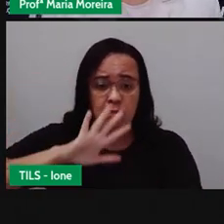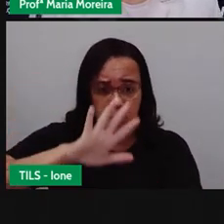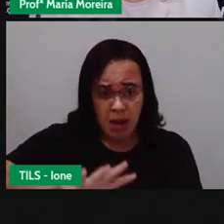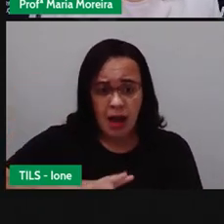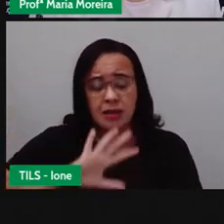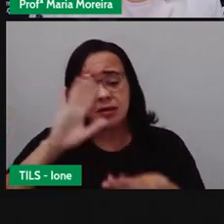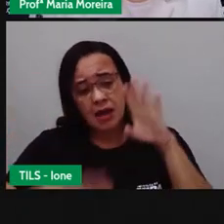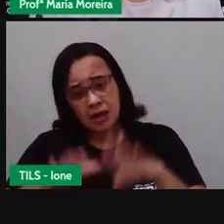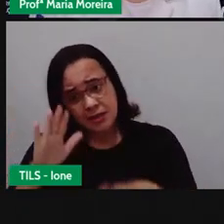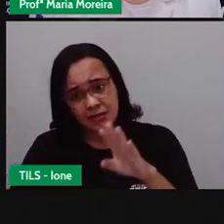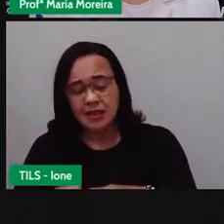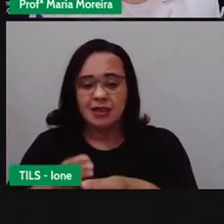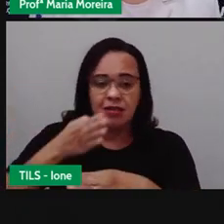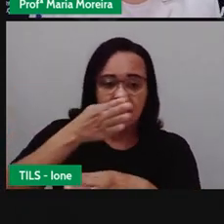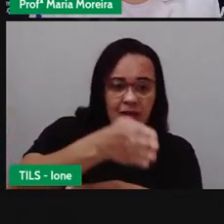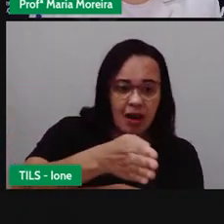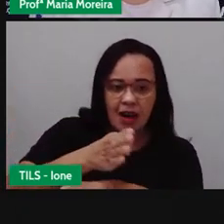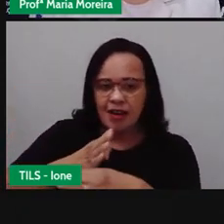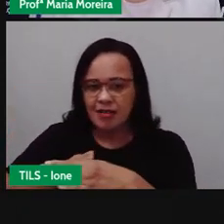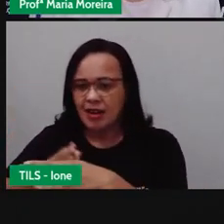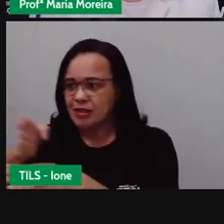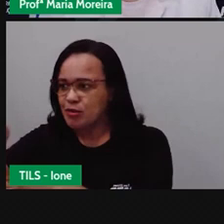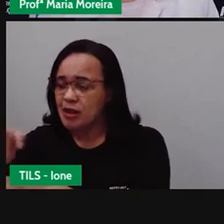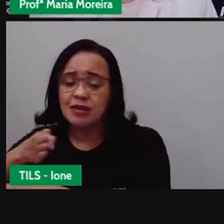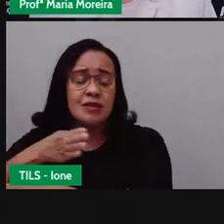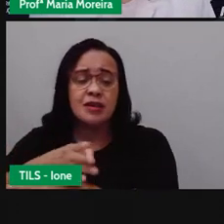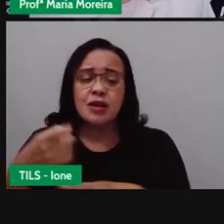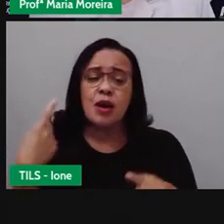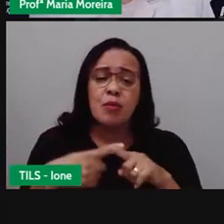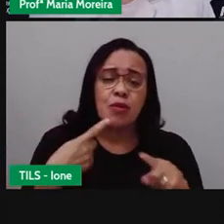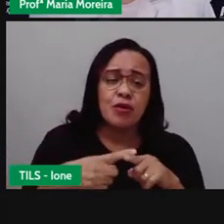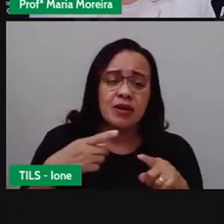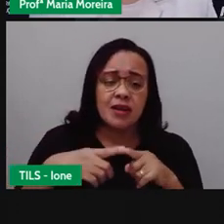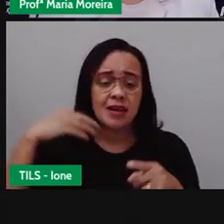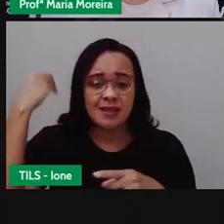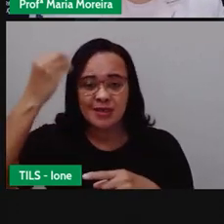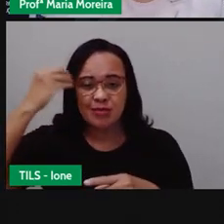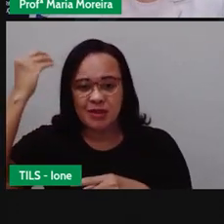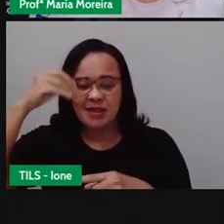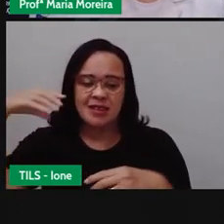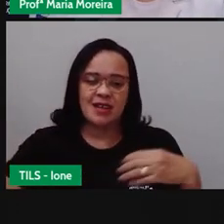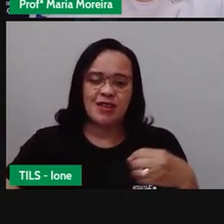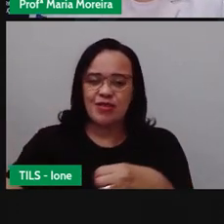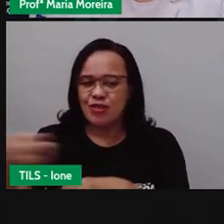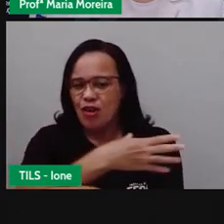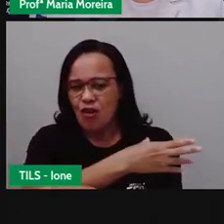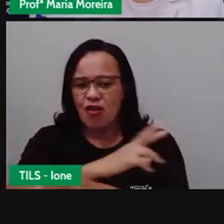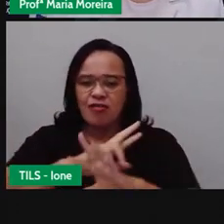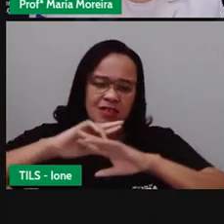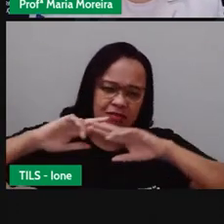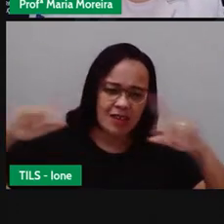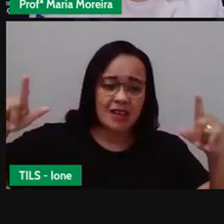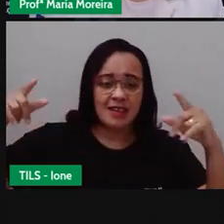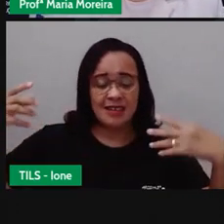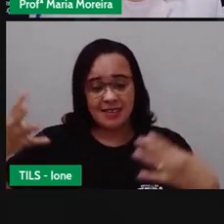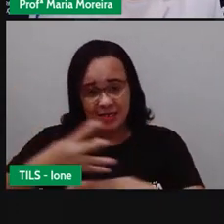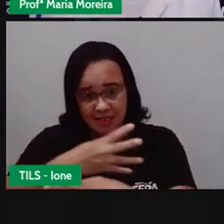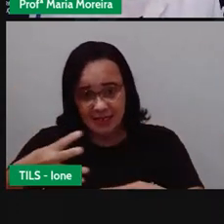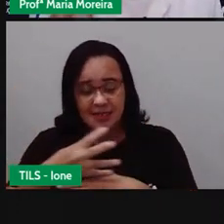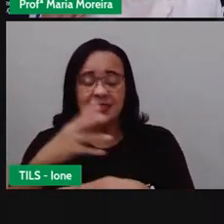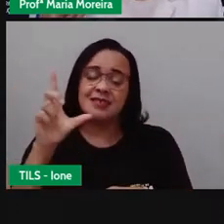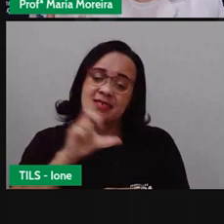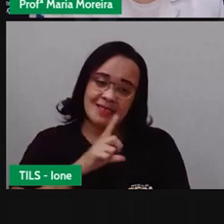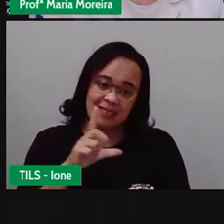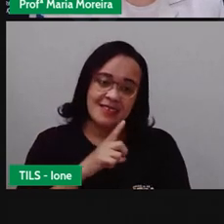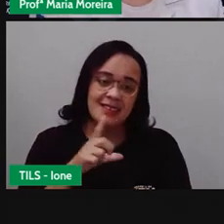possibilidade de viver novas experiências é um dos baratos de estar em uma cidade. Não é isso? Então,